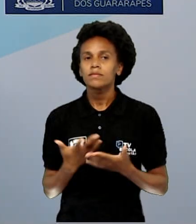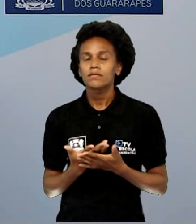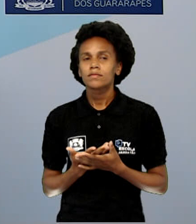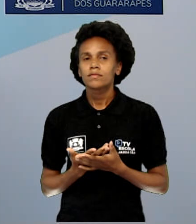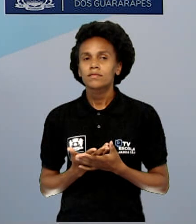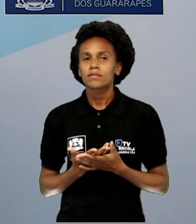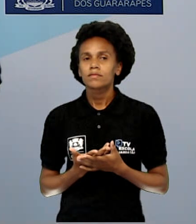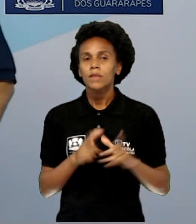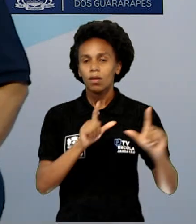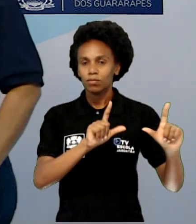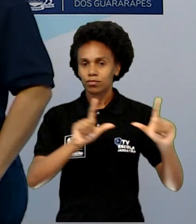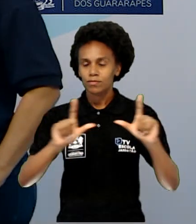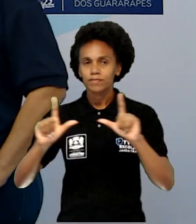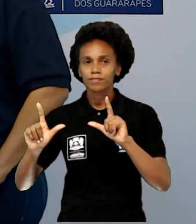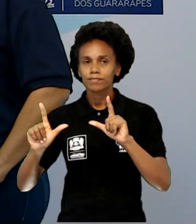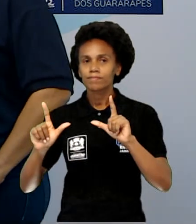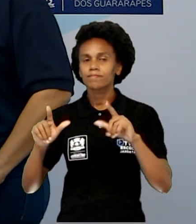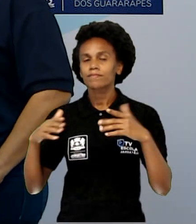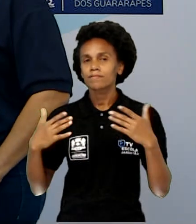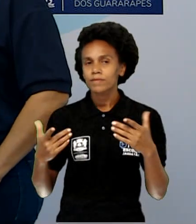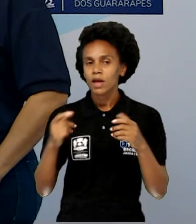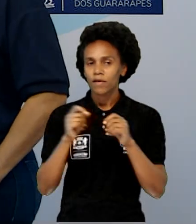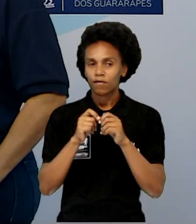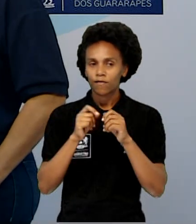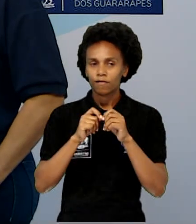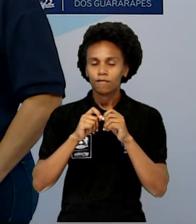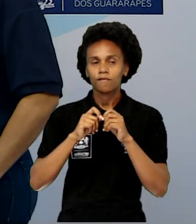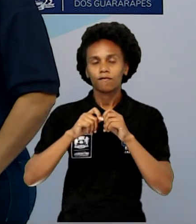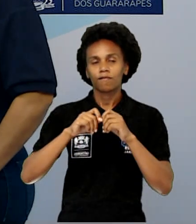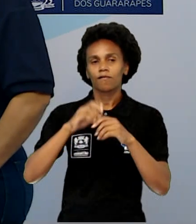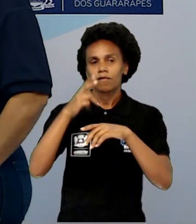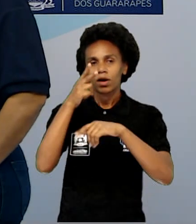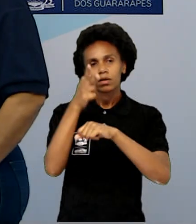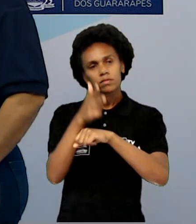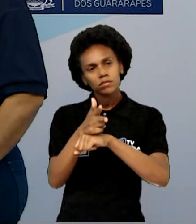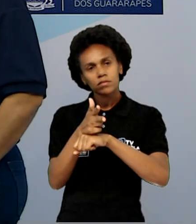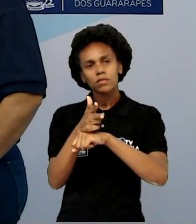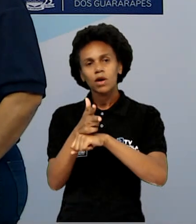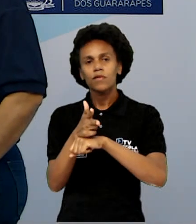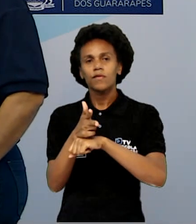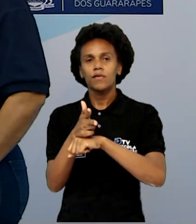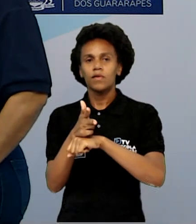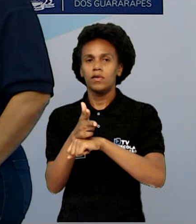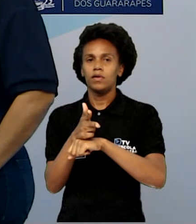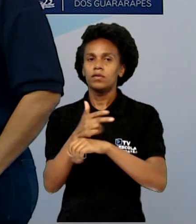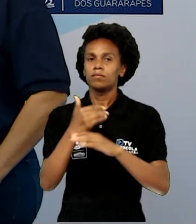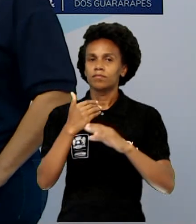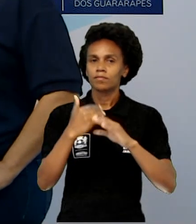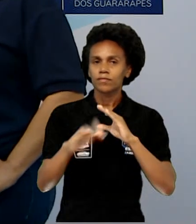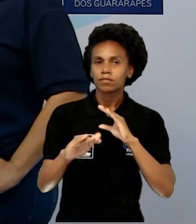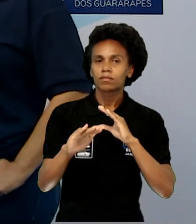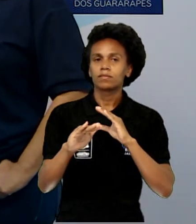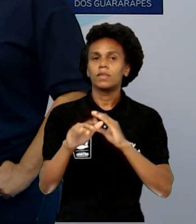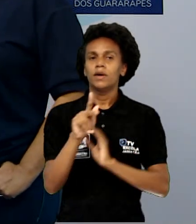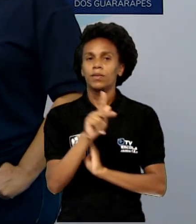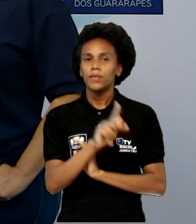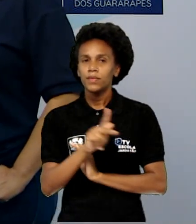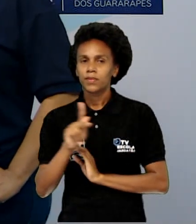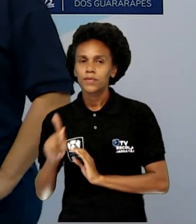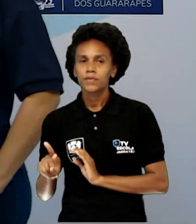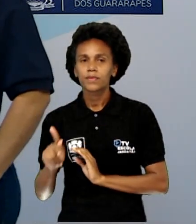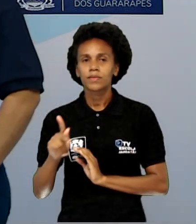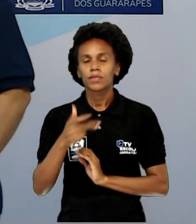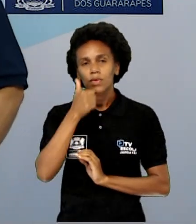faça um vídeo e envie para o seu professor ou professora, paz e responsável. Lembre-se das características e